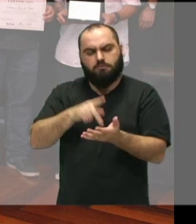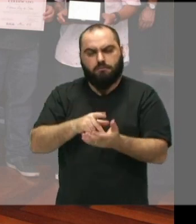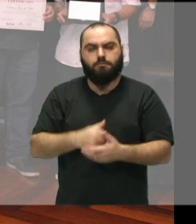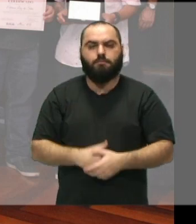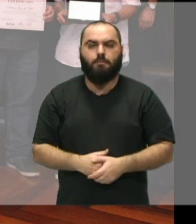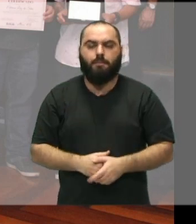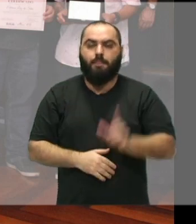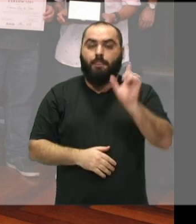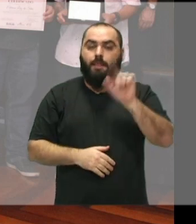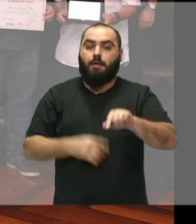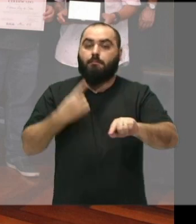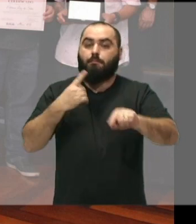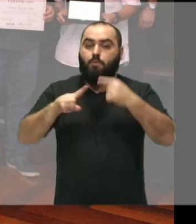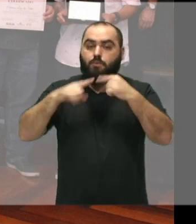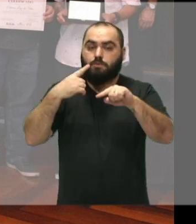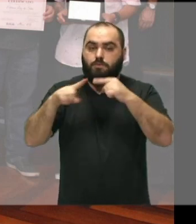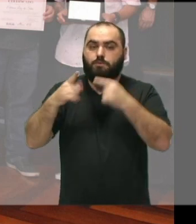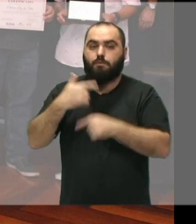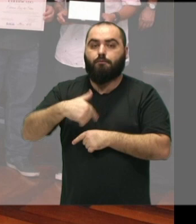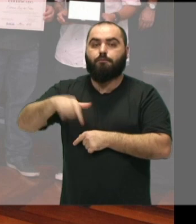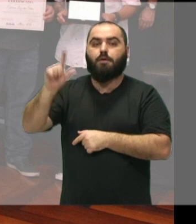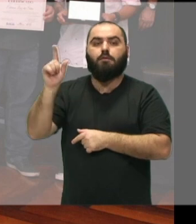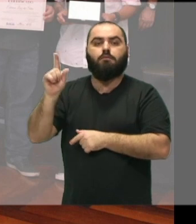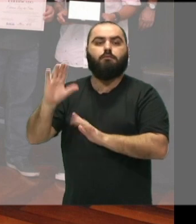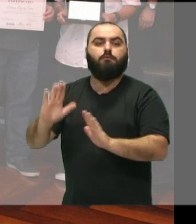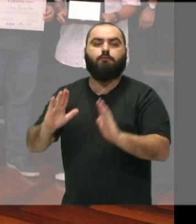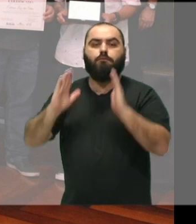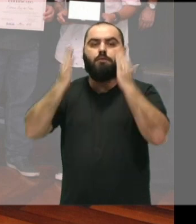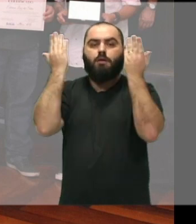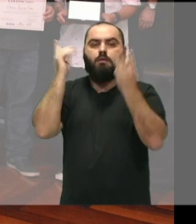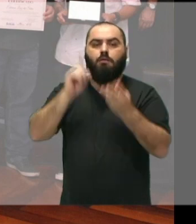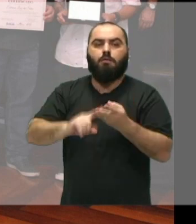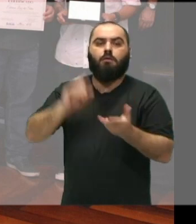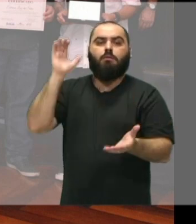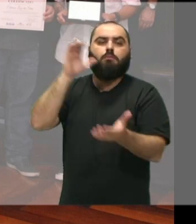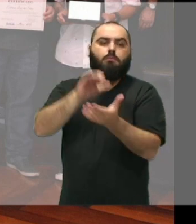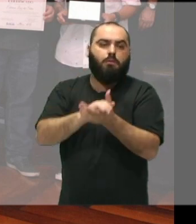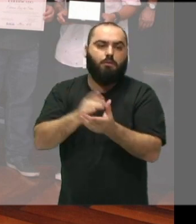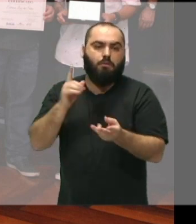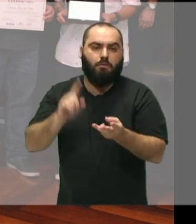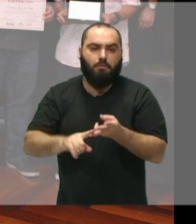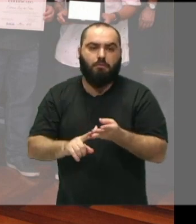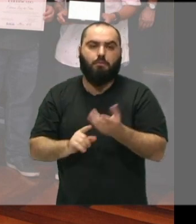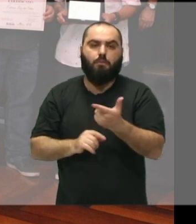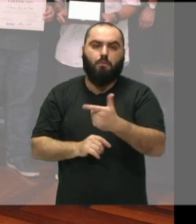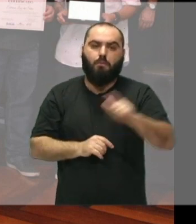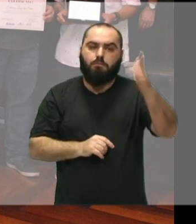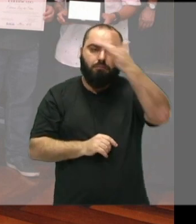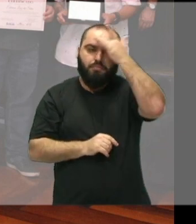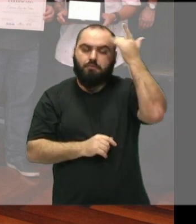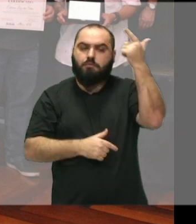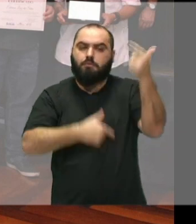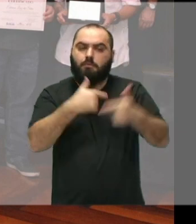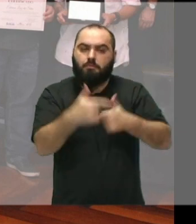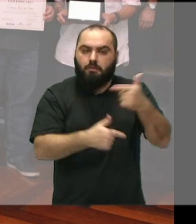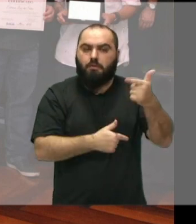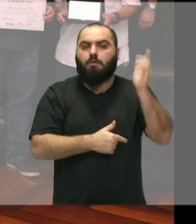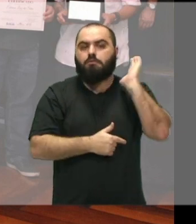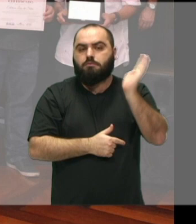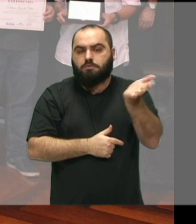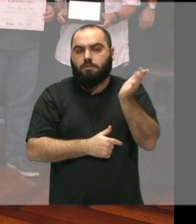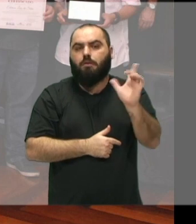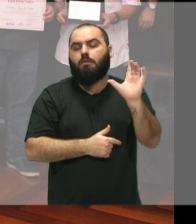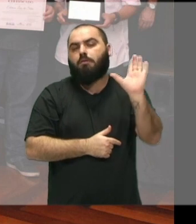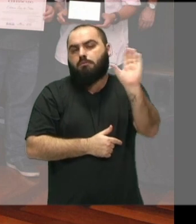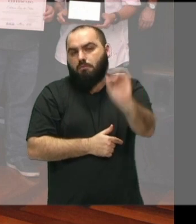São músicos que vão tocar em eventos, em casamentos, outros músicos já têm o seu trabalho, a sua banda que circulam aí na